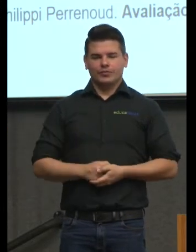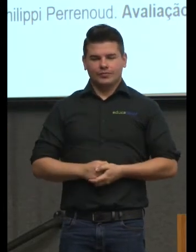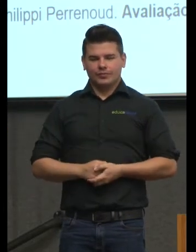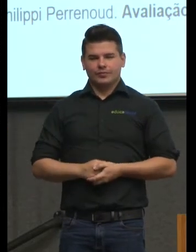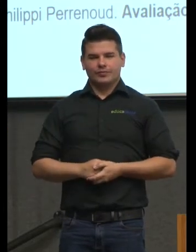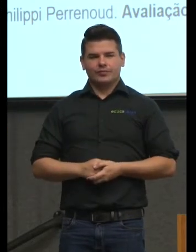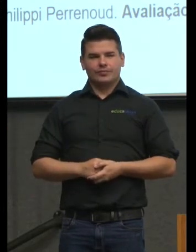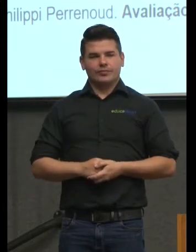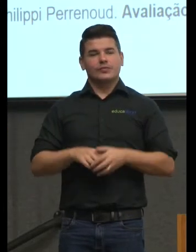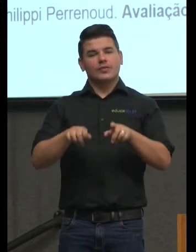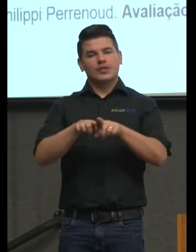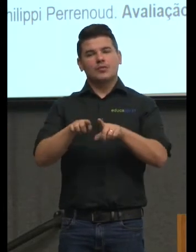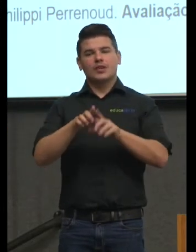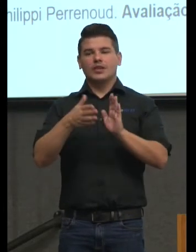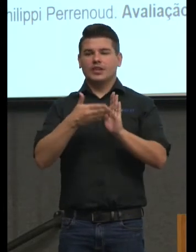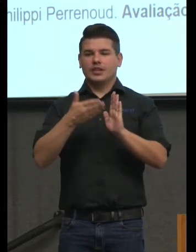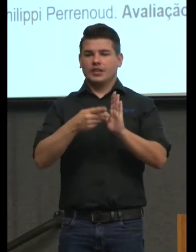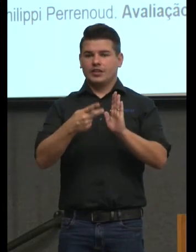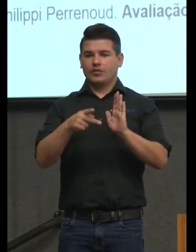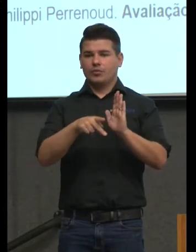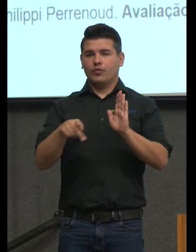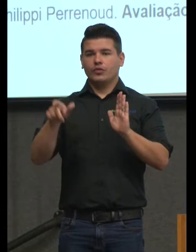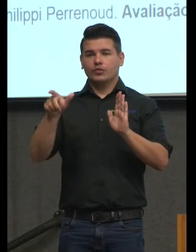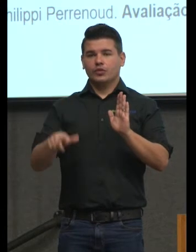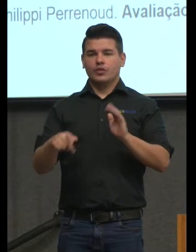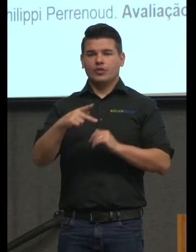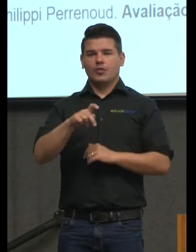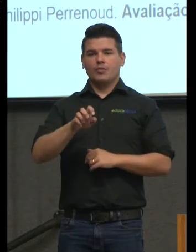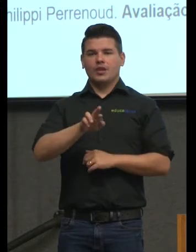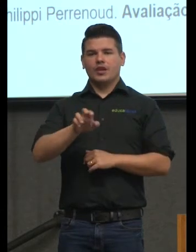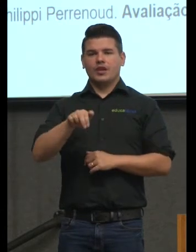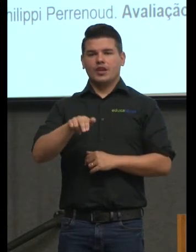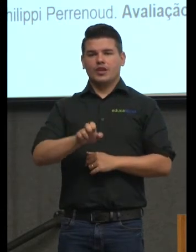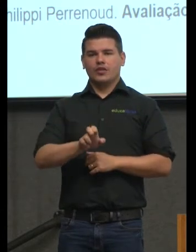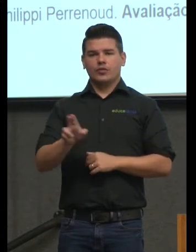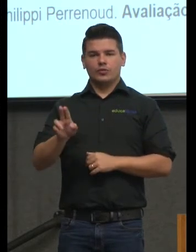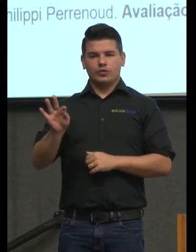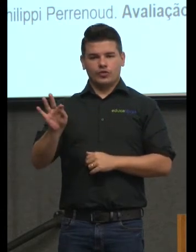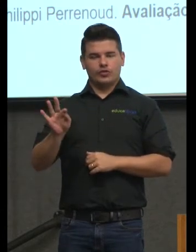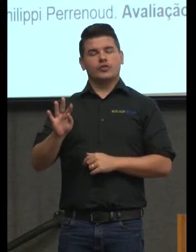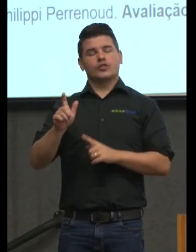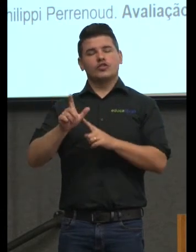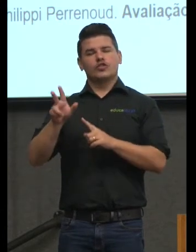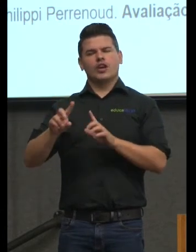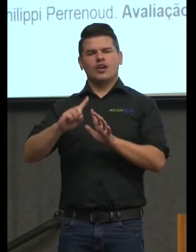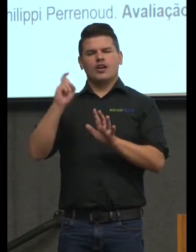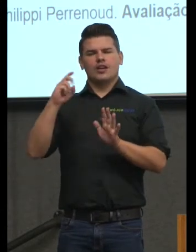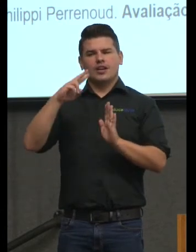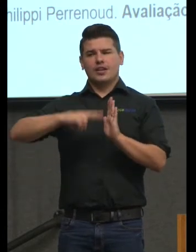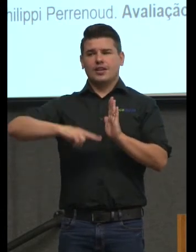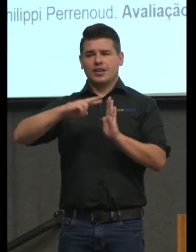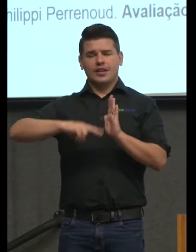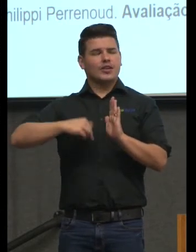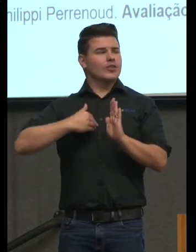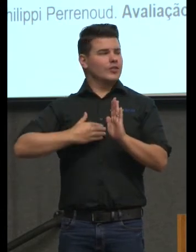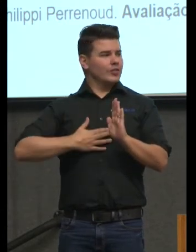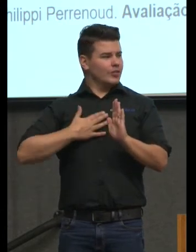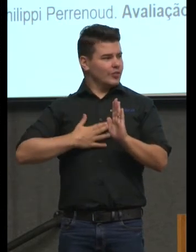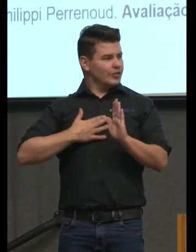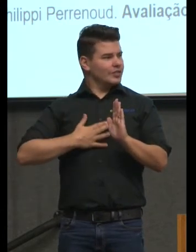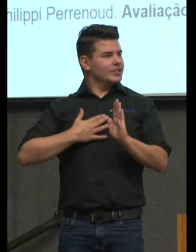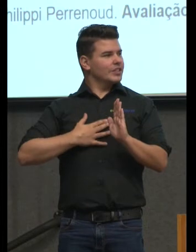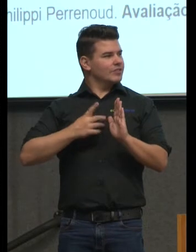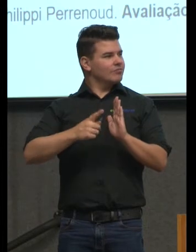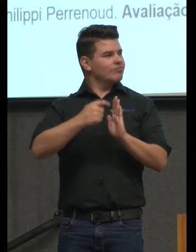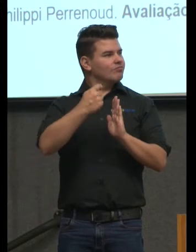coloquei o livro do professor Perrenu porque é um livro que eu li já há algum tempo e que eu gostei muito de pensar